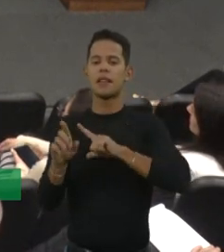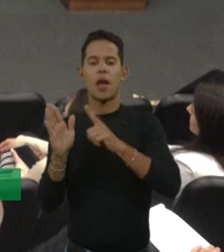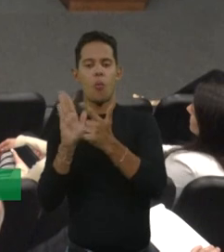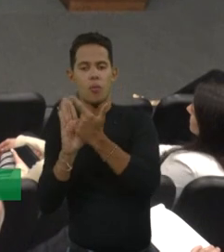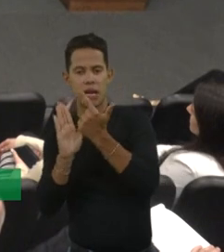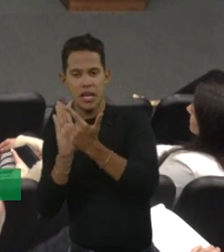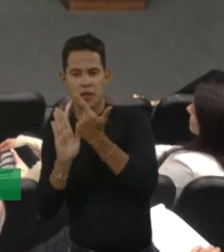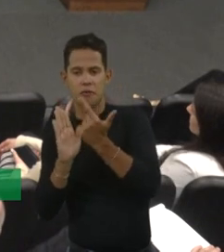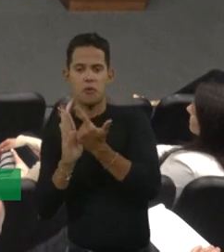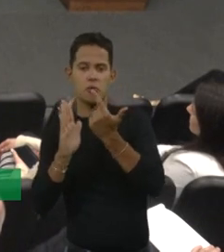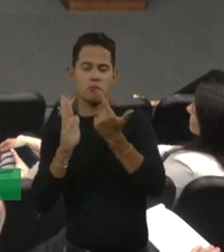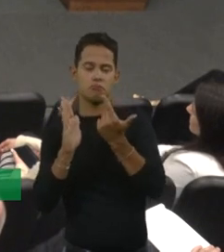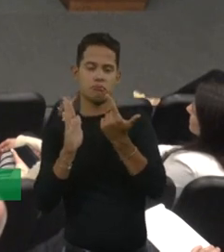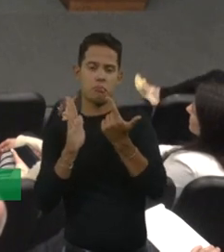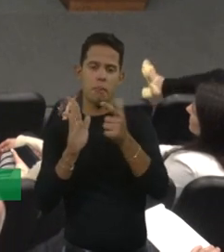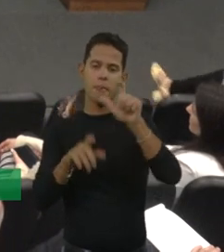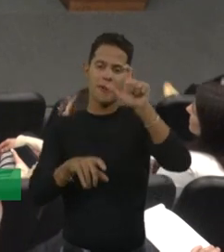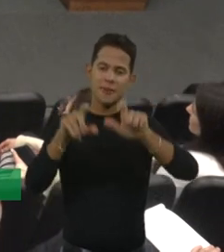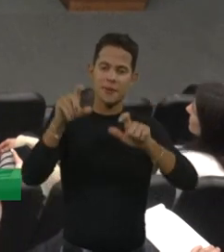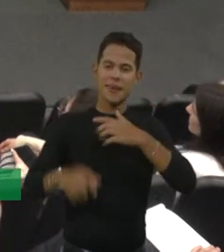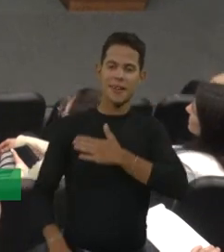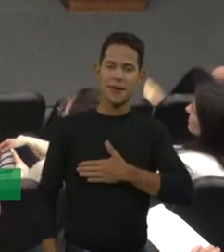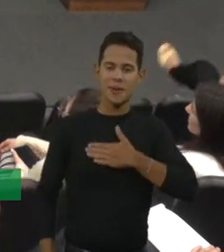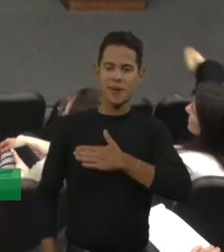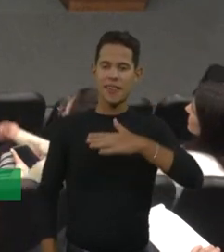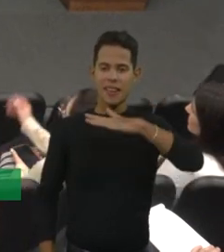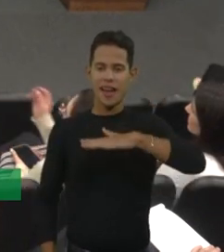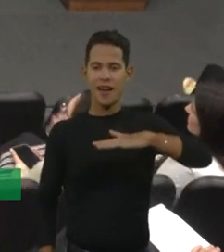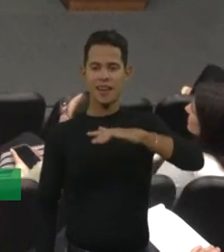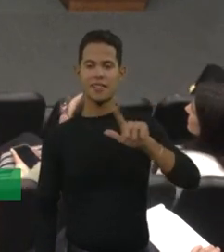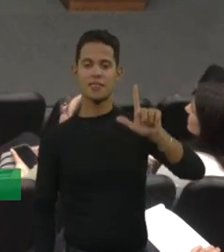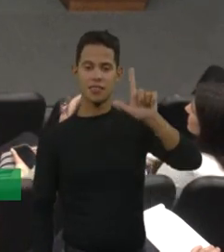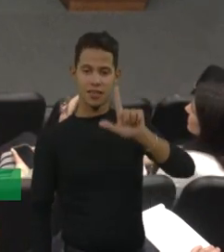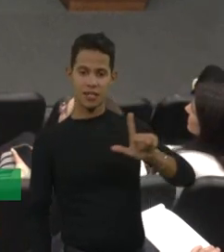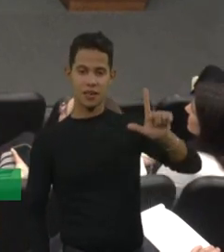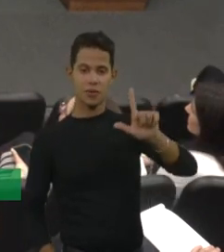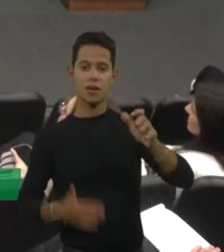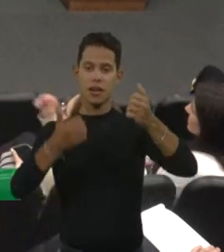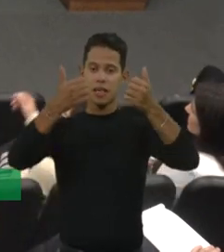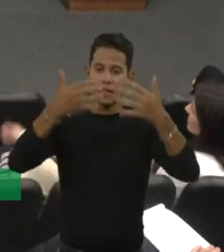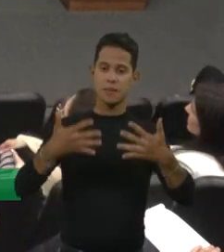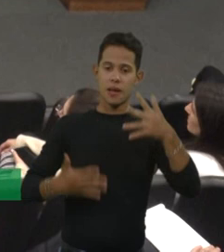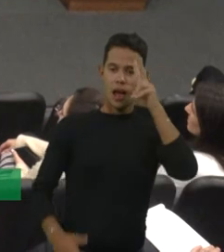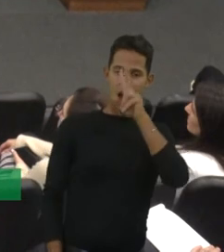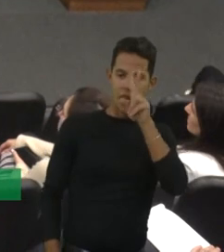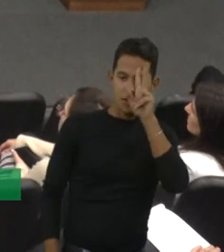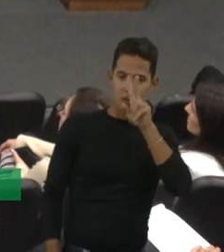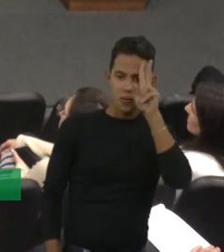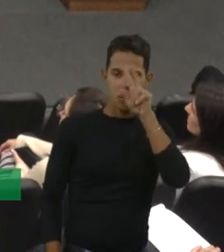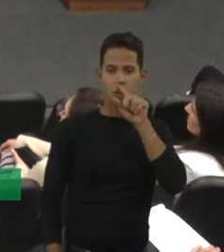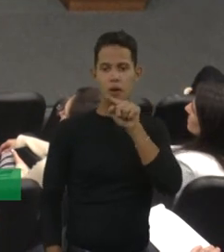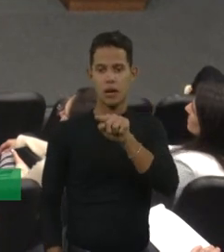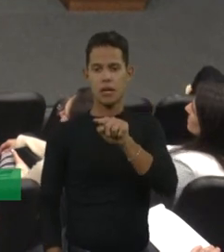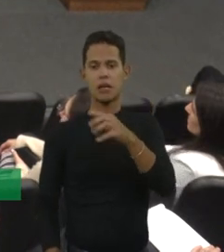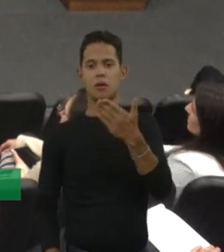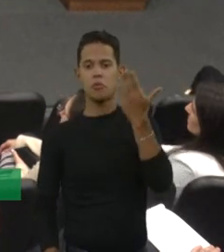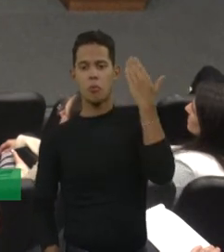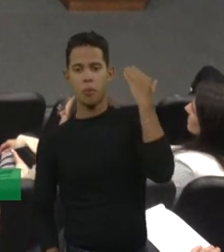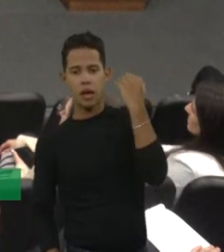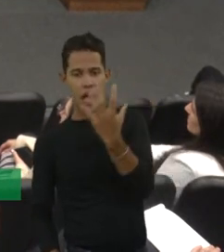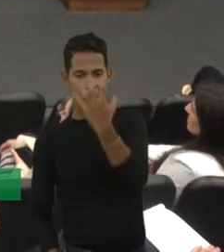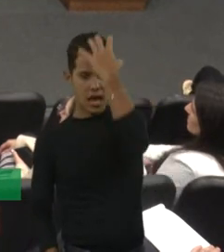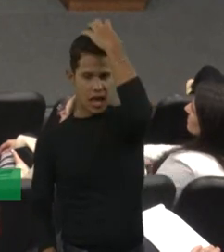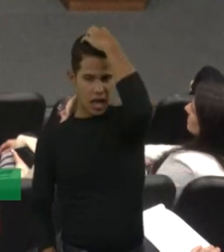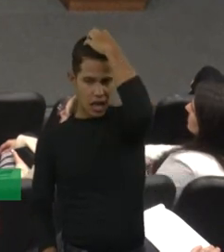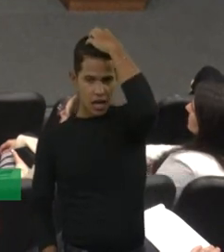quem gosta dessa parte de literatura, que conta também a história da dinastia dos Romanov, e